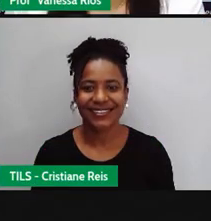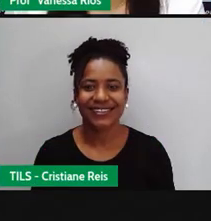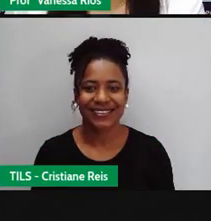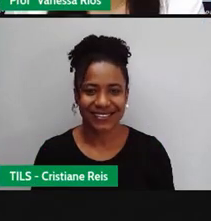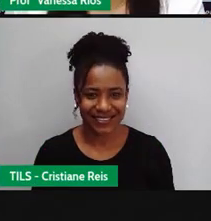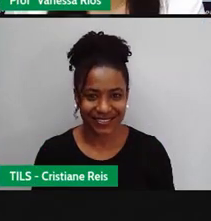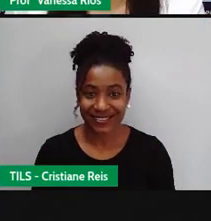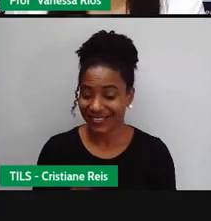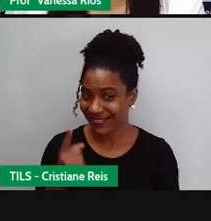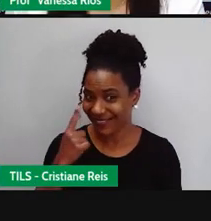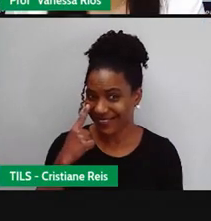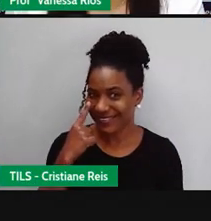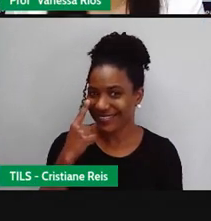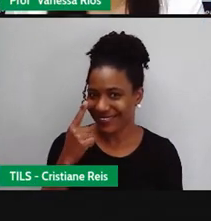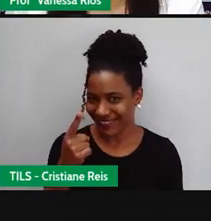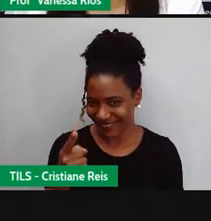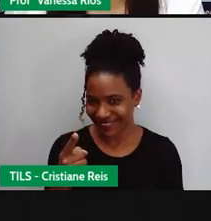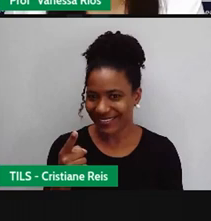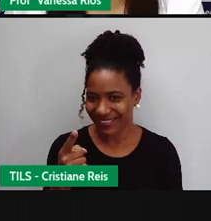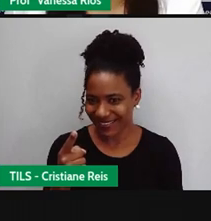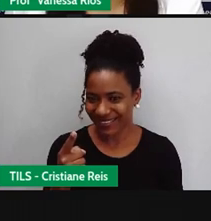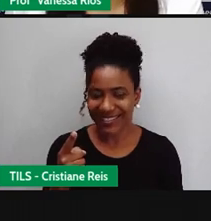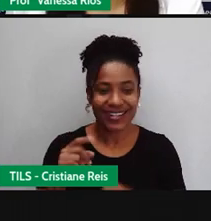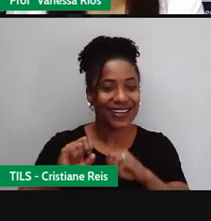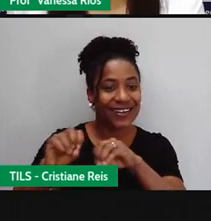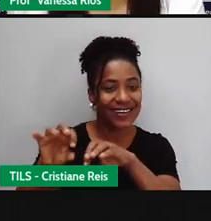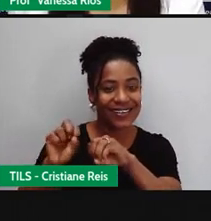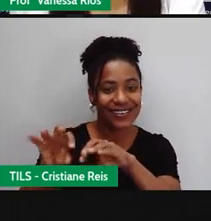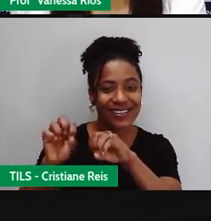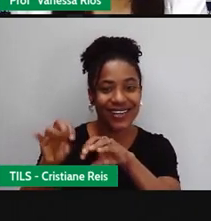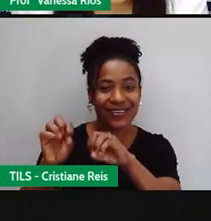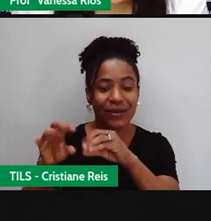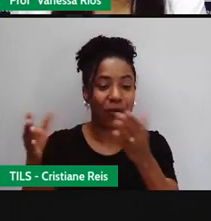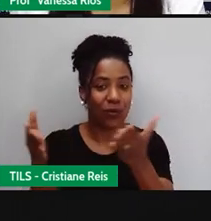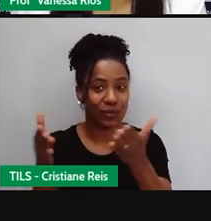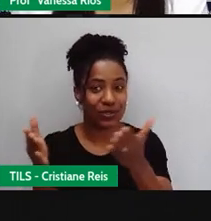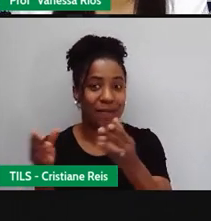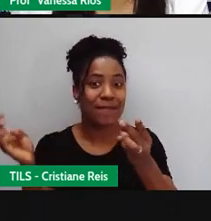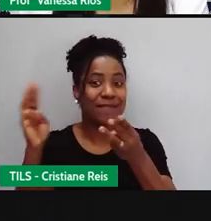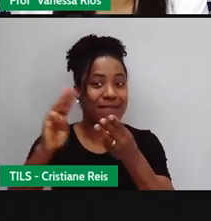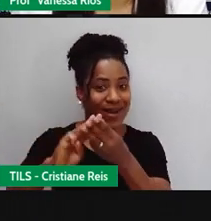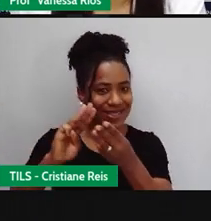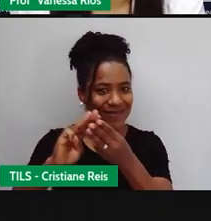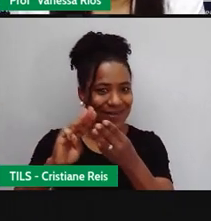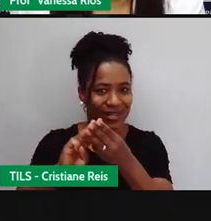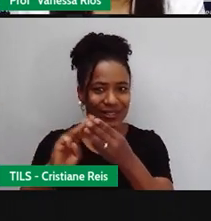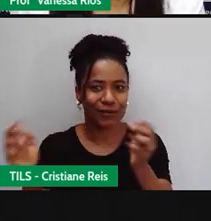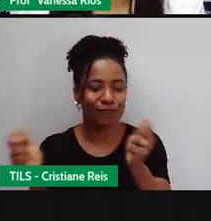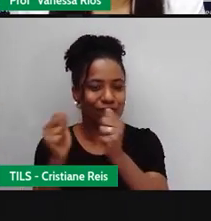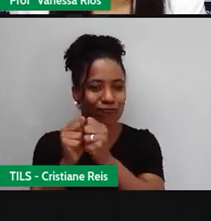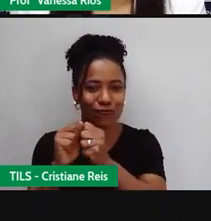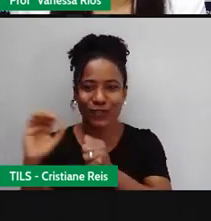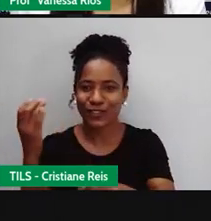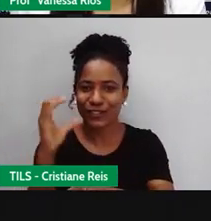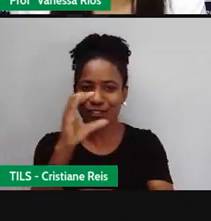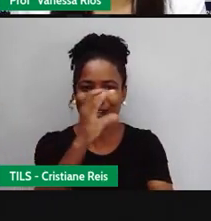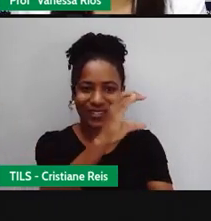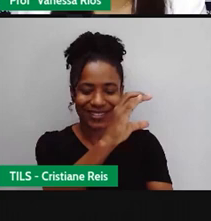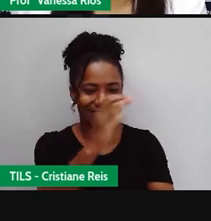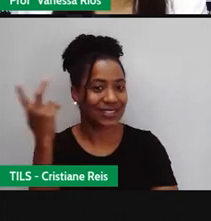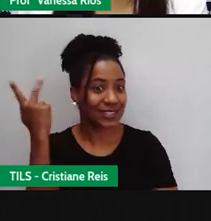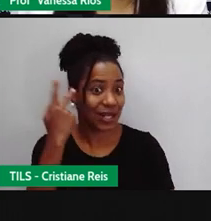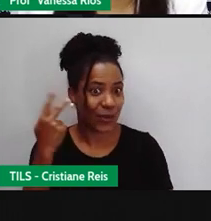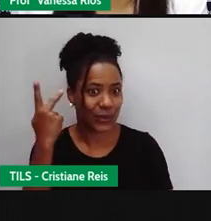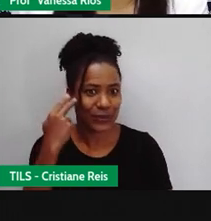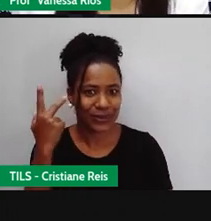Olha só, minha gente, nossa aula é de matemática e ciências naturais. E nessa aula